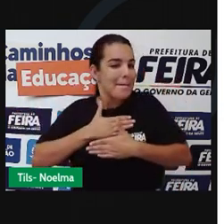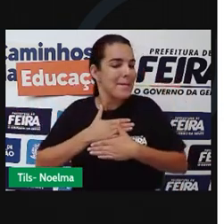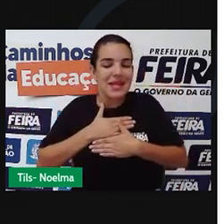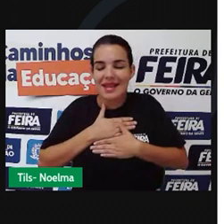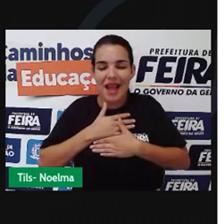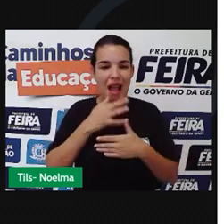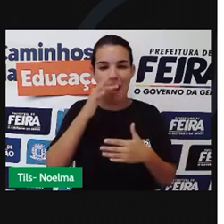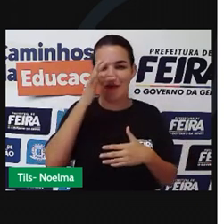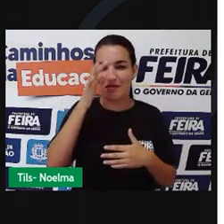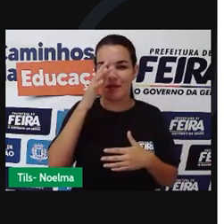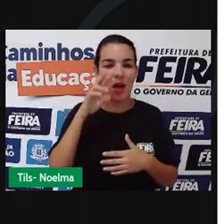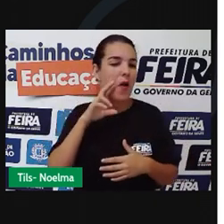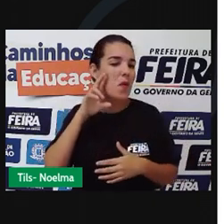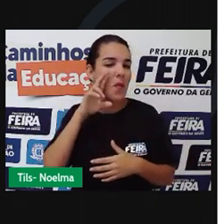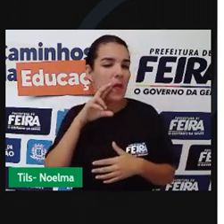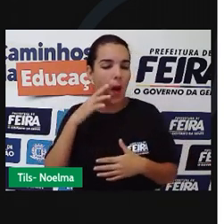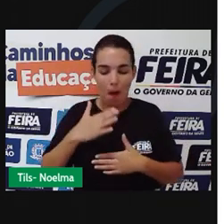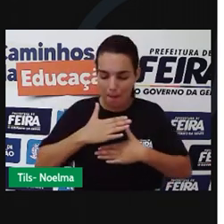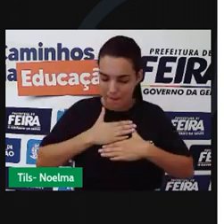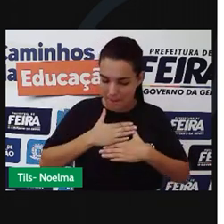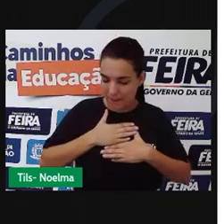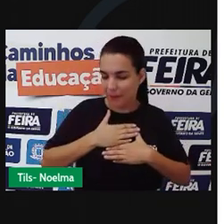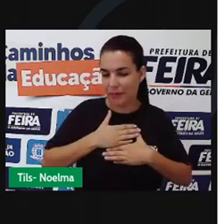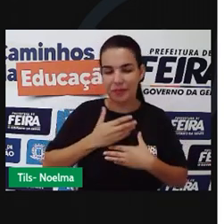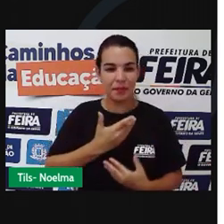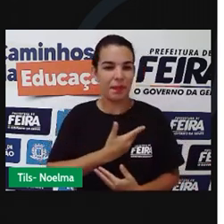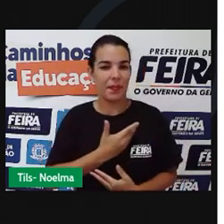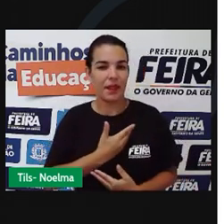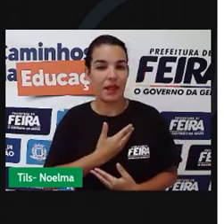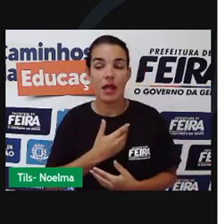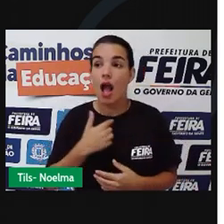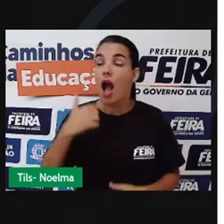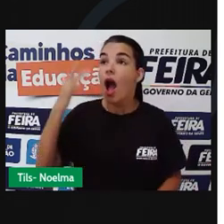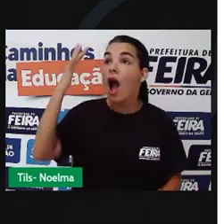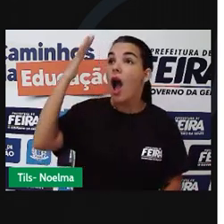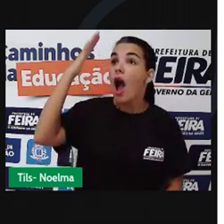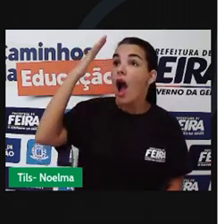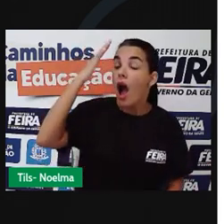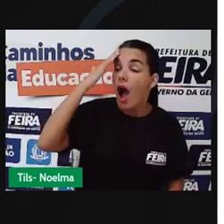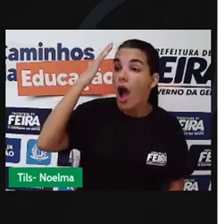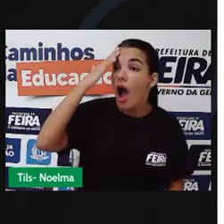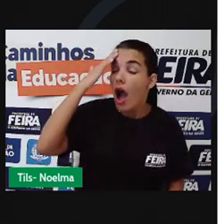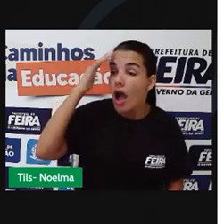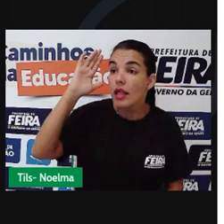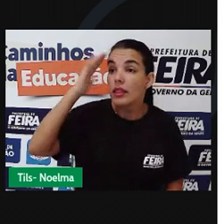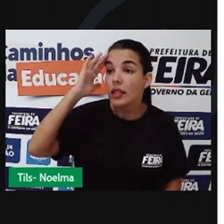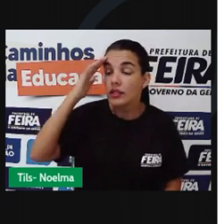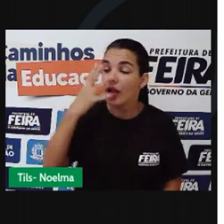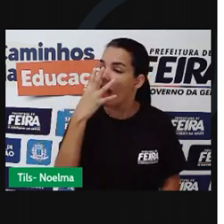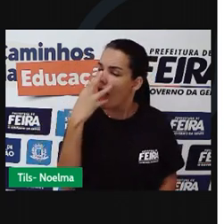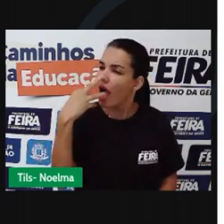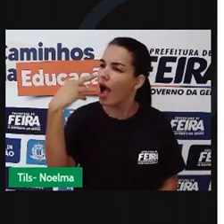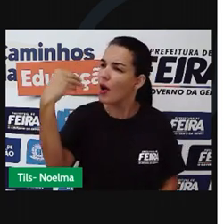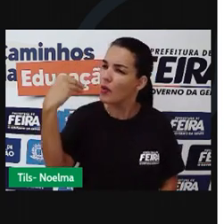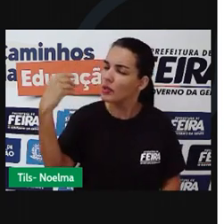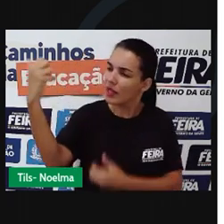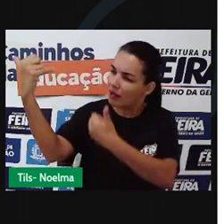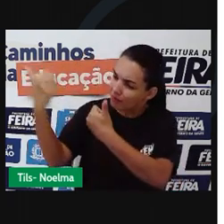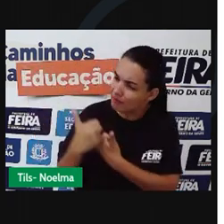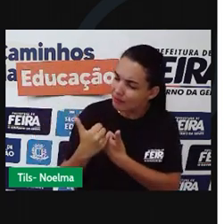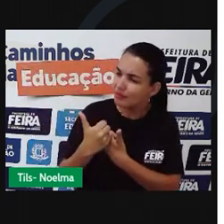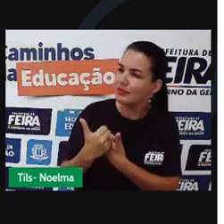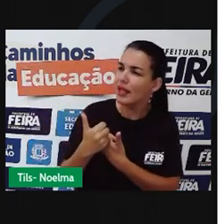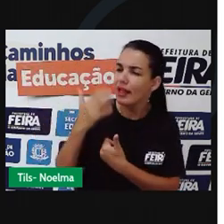do meu planeta. Ah, agora eu entendi o que a daradinha da raposa queria dizer.